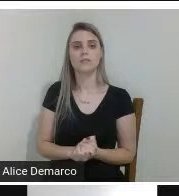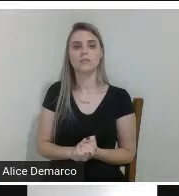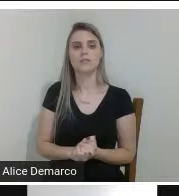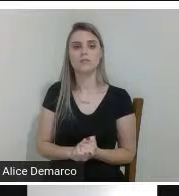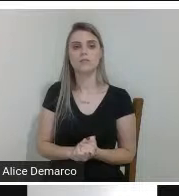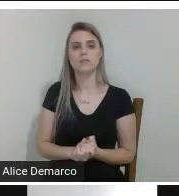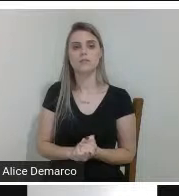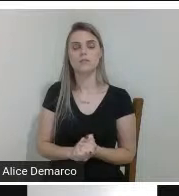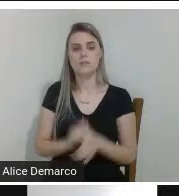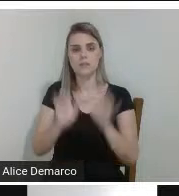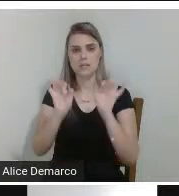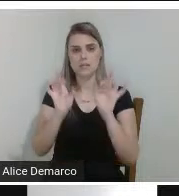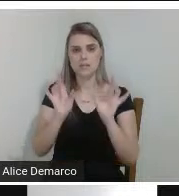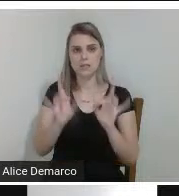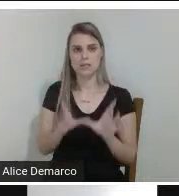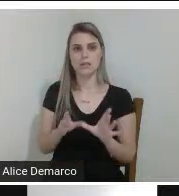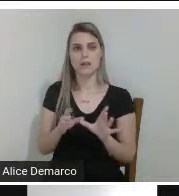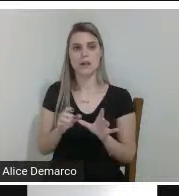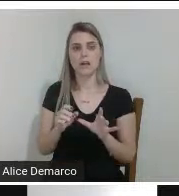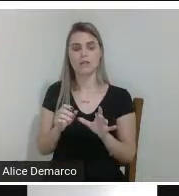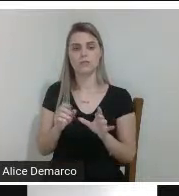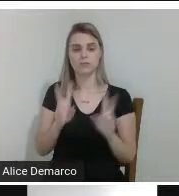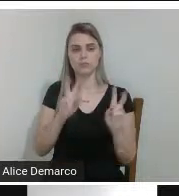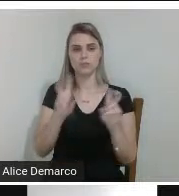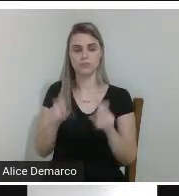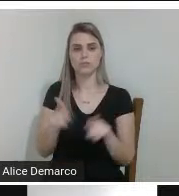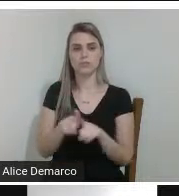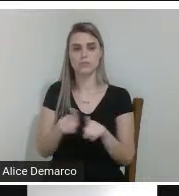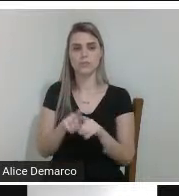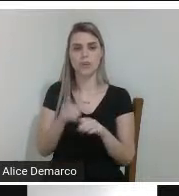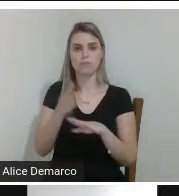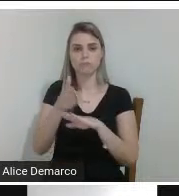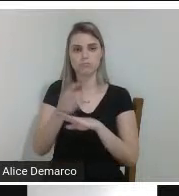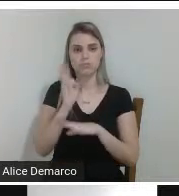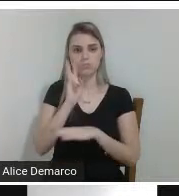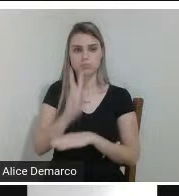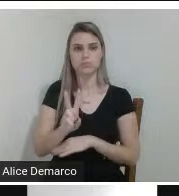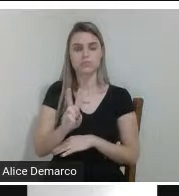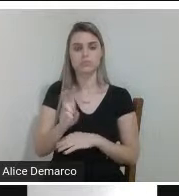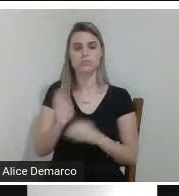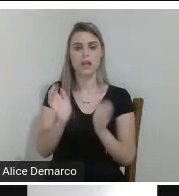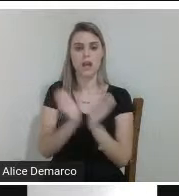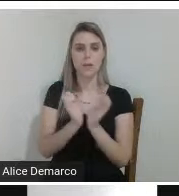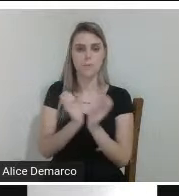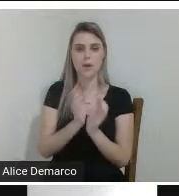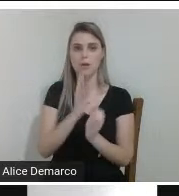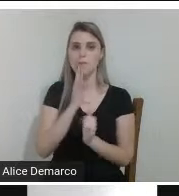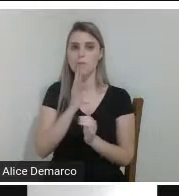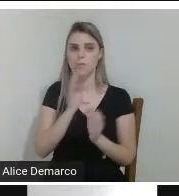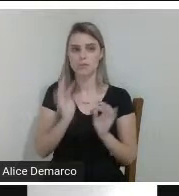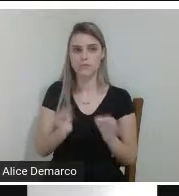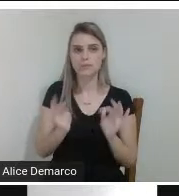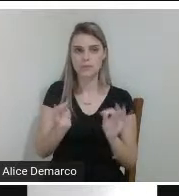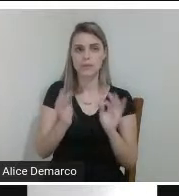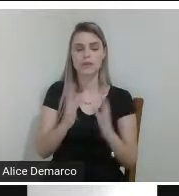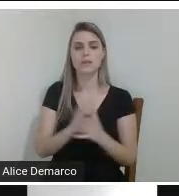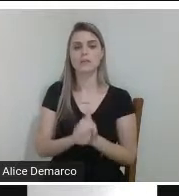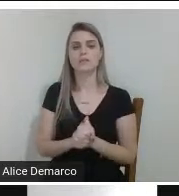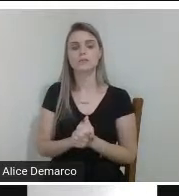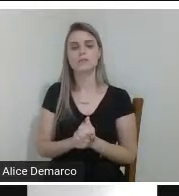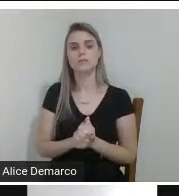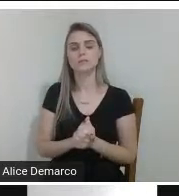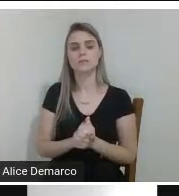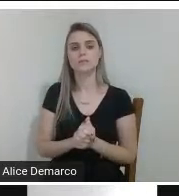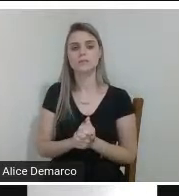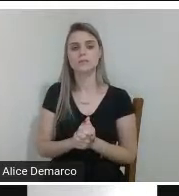especializados no assunto nós fizemos visitas técnicas como por exemplo na APAI nós tivemos diálogos com